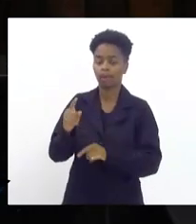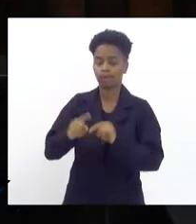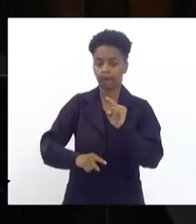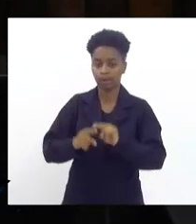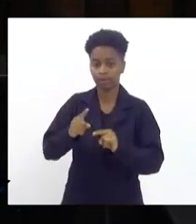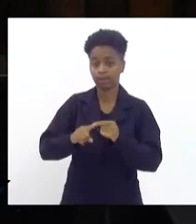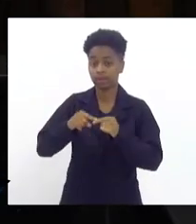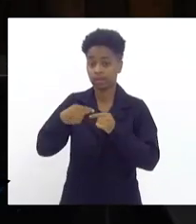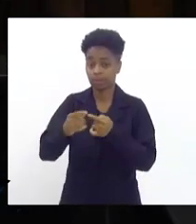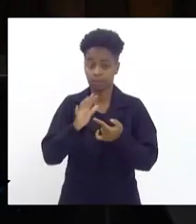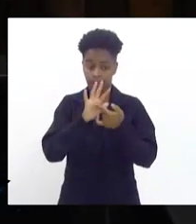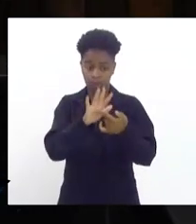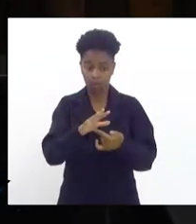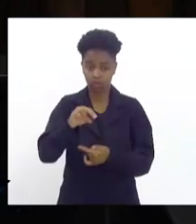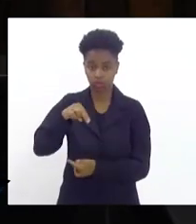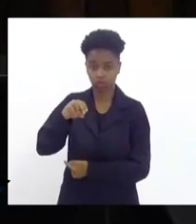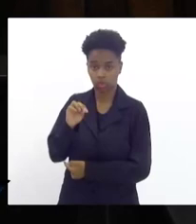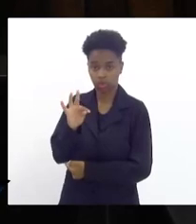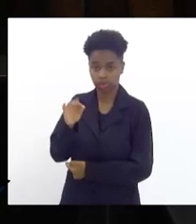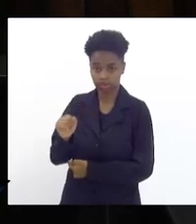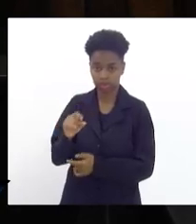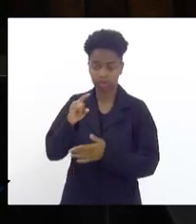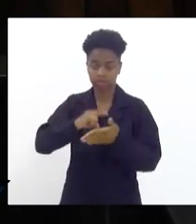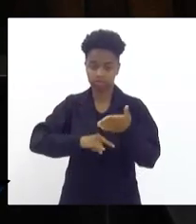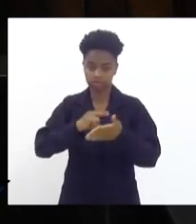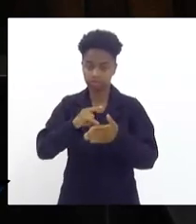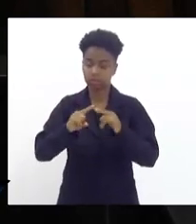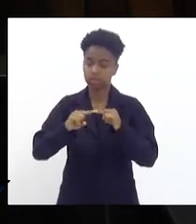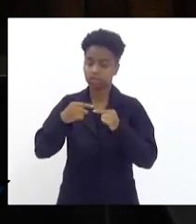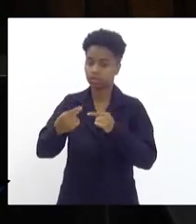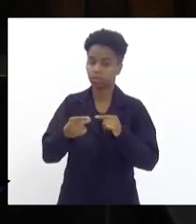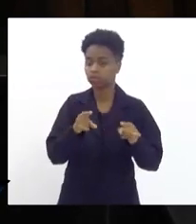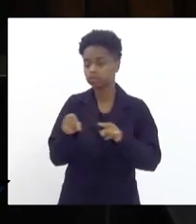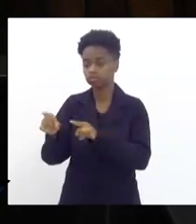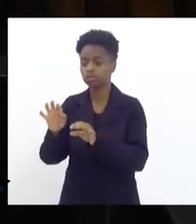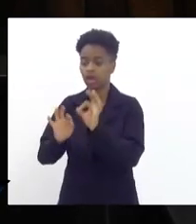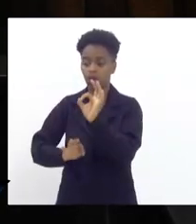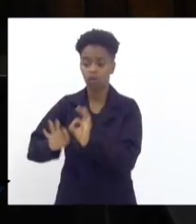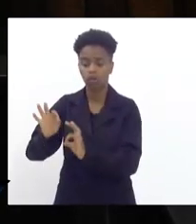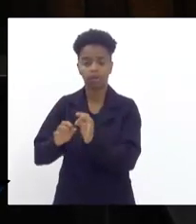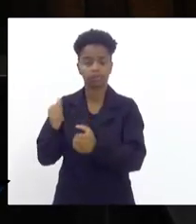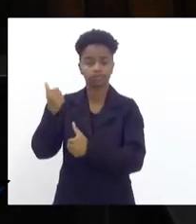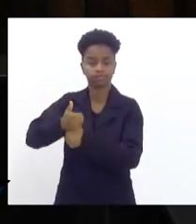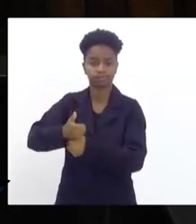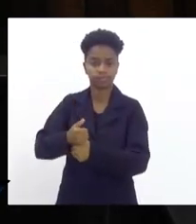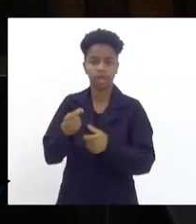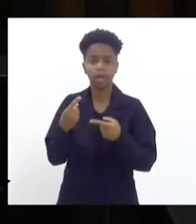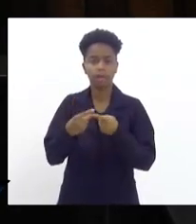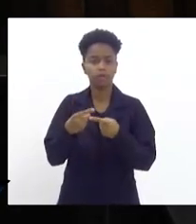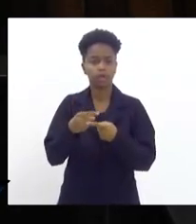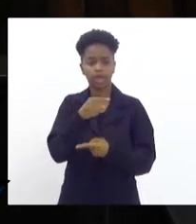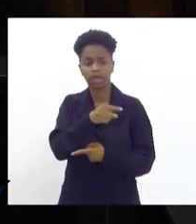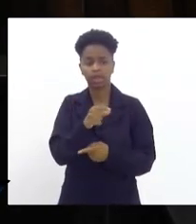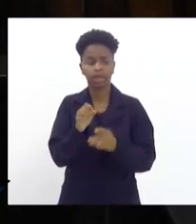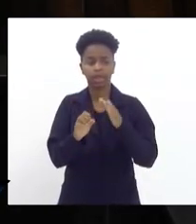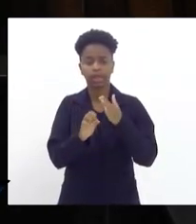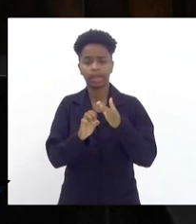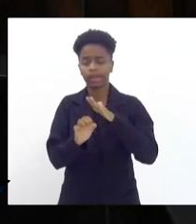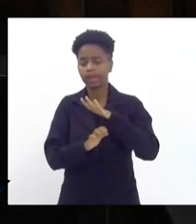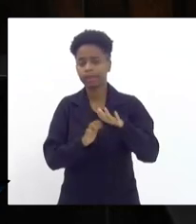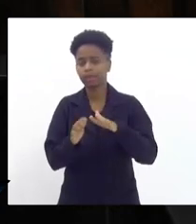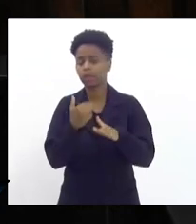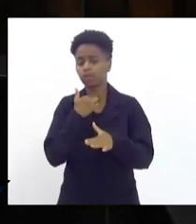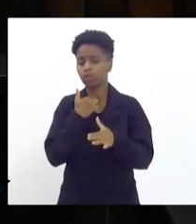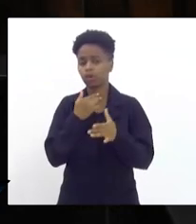apresenta a nota fiscal o certificado o SAI vai lá e troca o hidrômetro por que não a concessionária possa